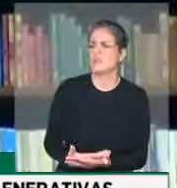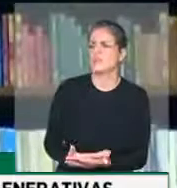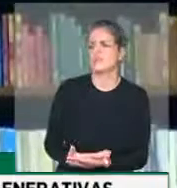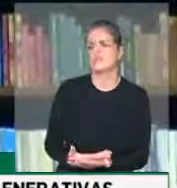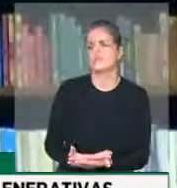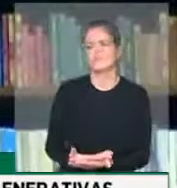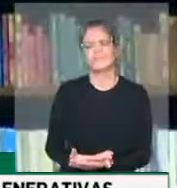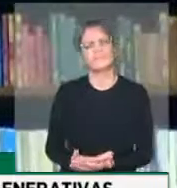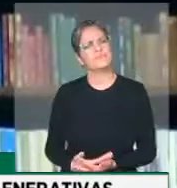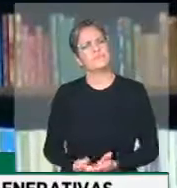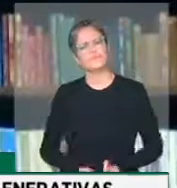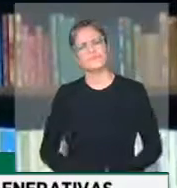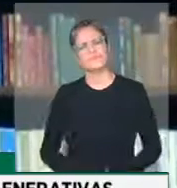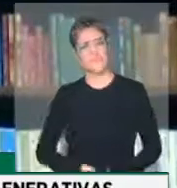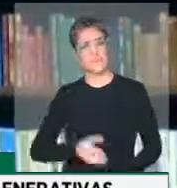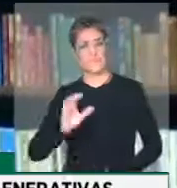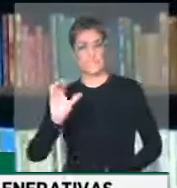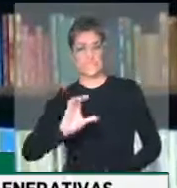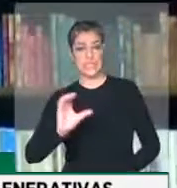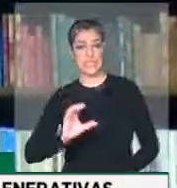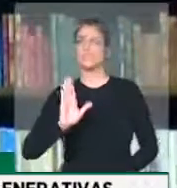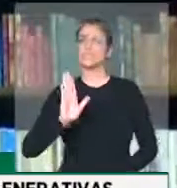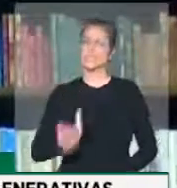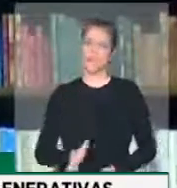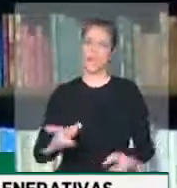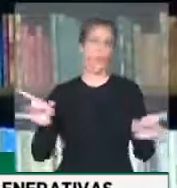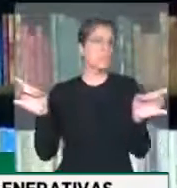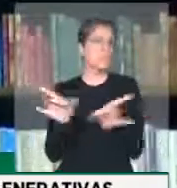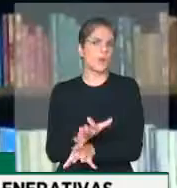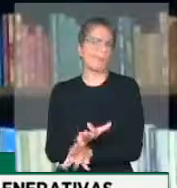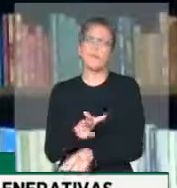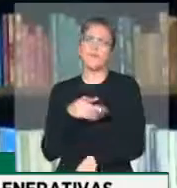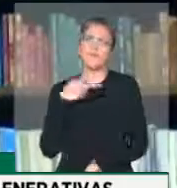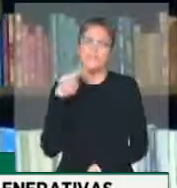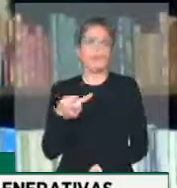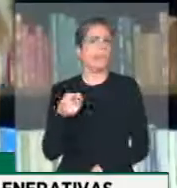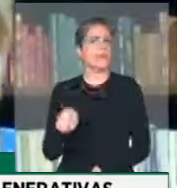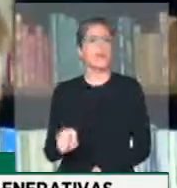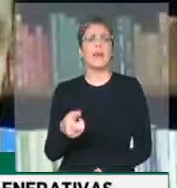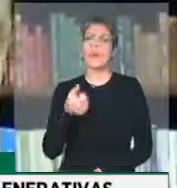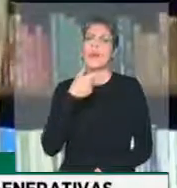ciência já chegou à conclusão de que se trata de um remédio loteria.